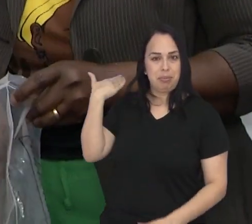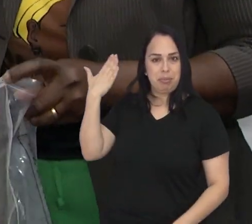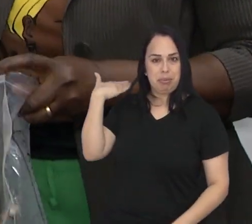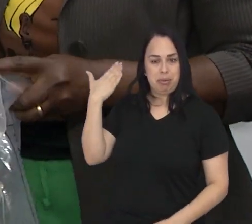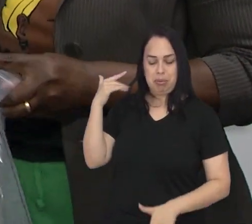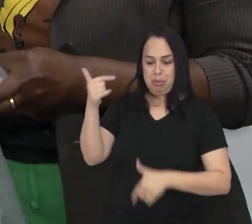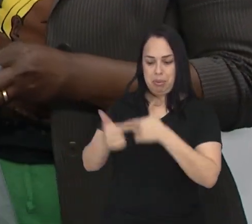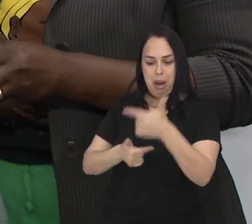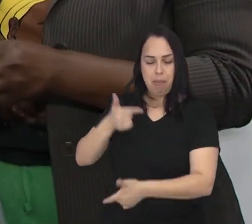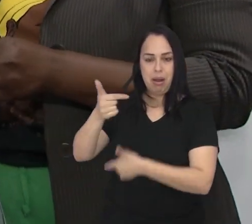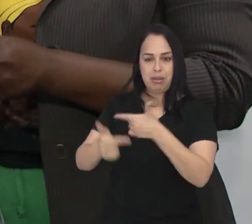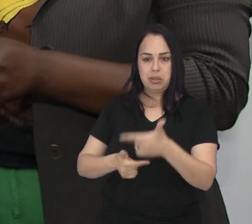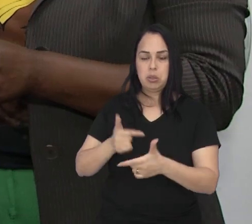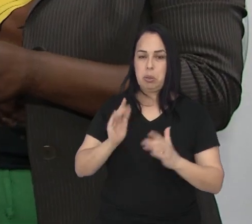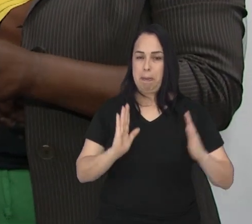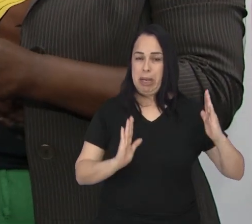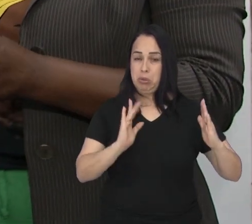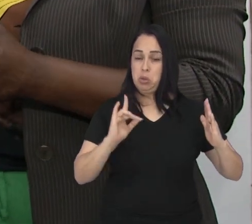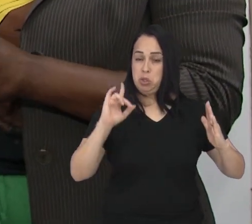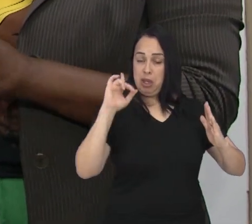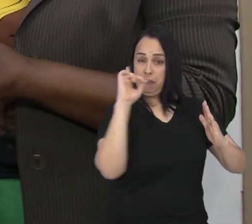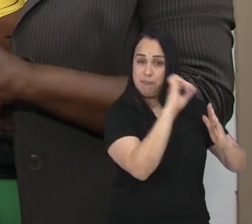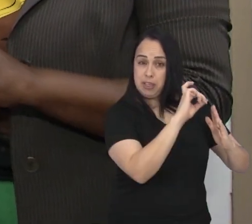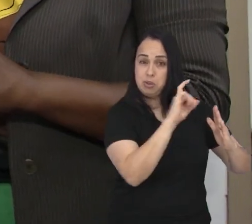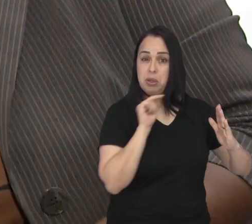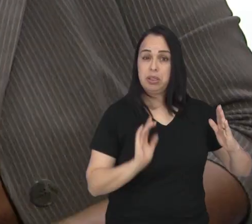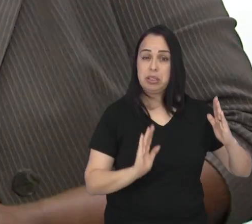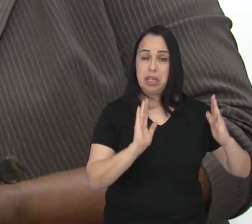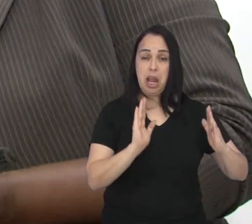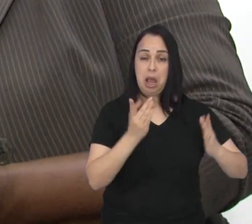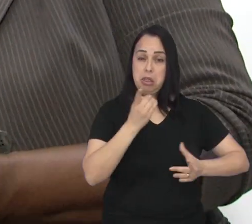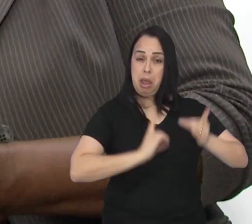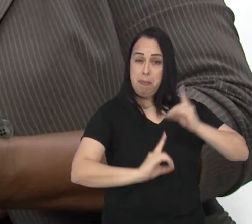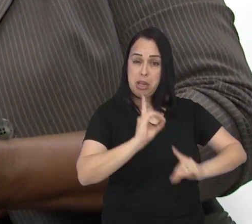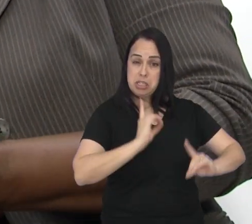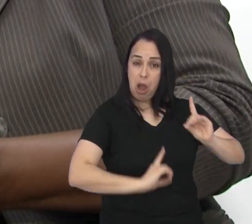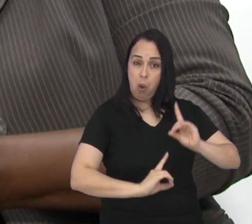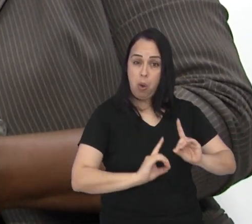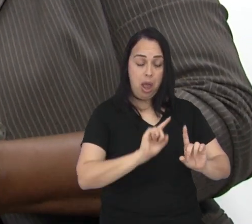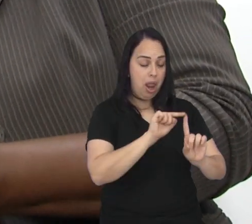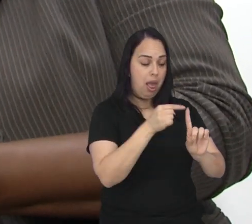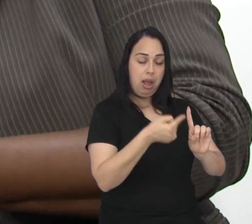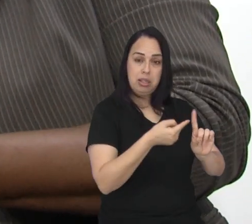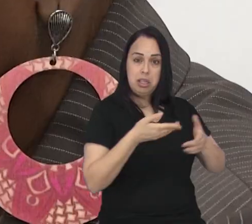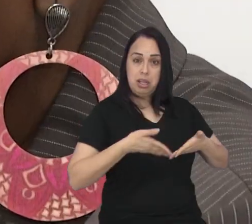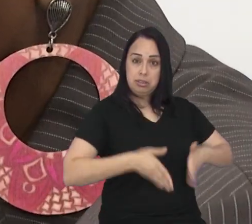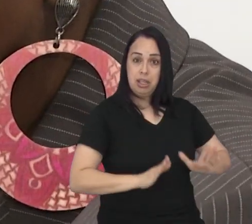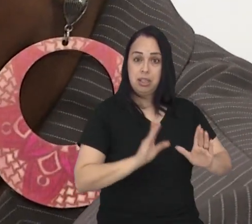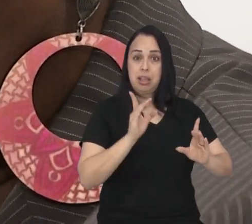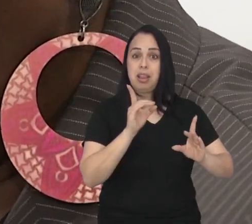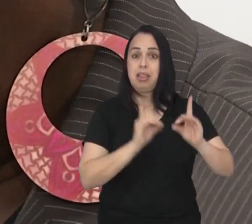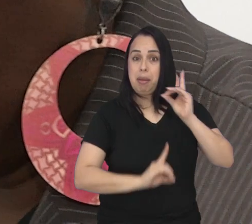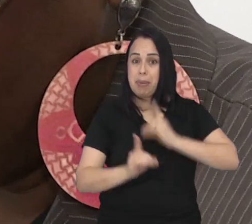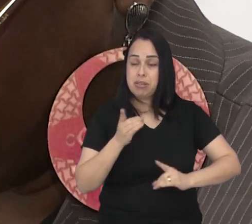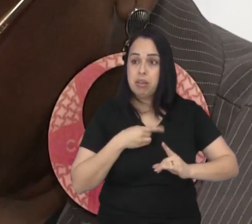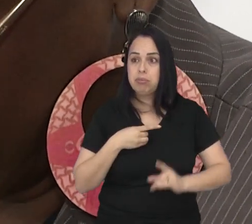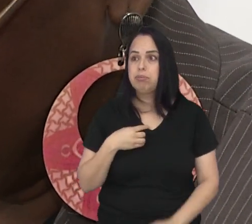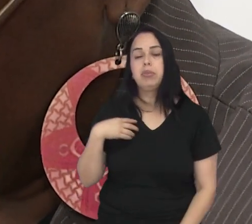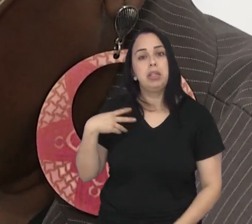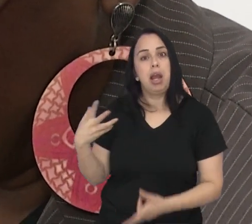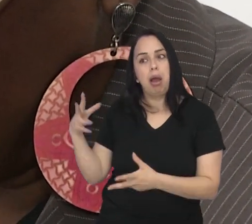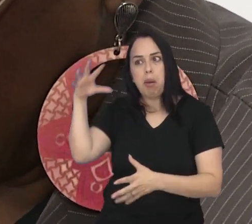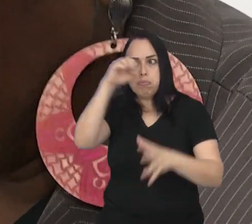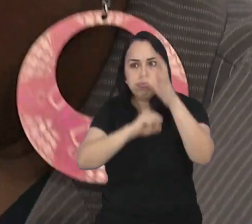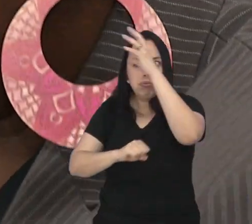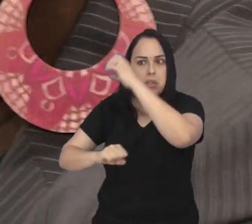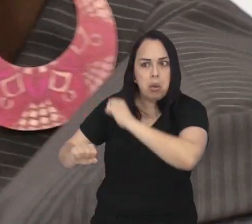trabalho começou após um dos momentos mais duros de sua vida ao passar por uma depressão pós-parto. Ela viu na educação e